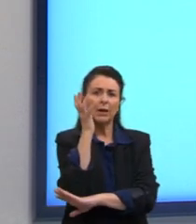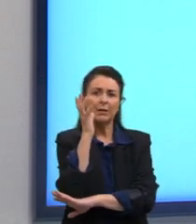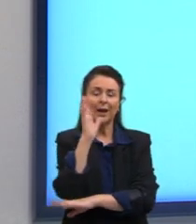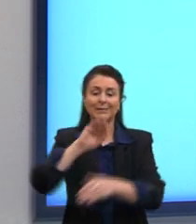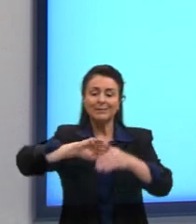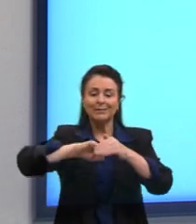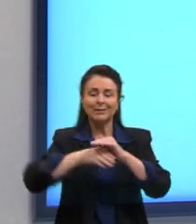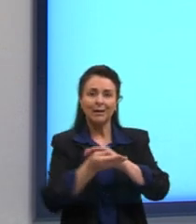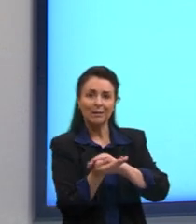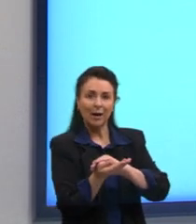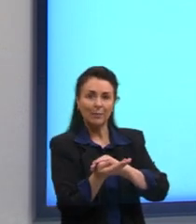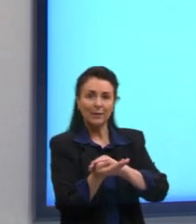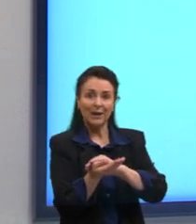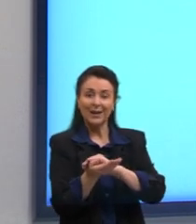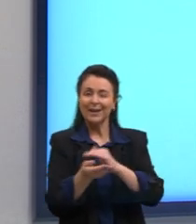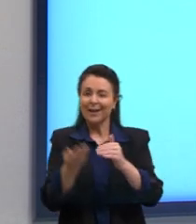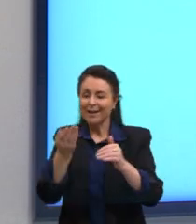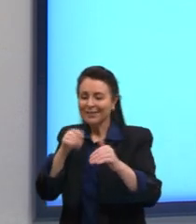guarda-água?